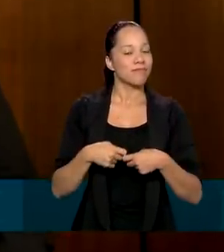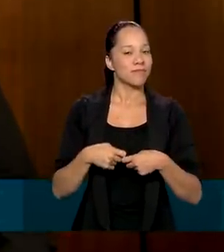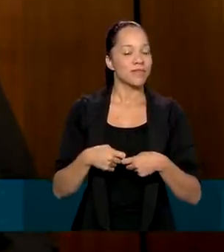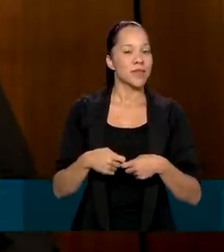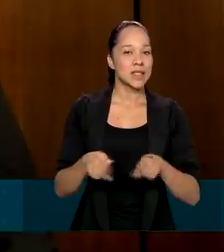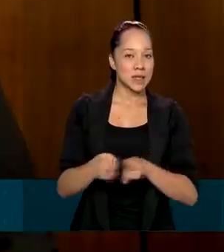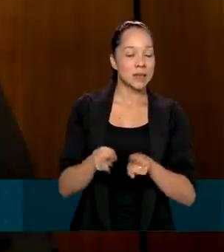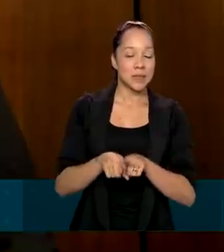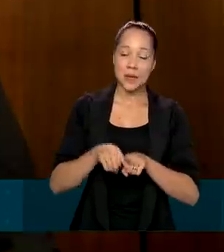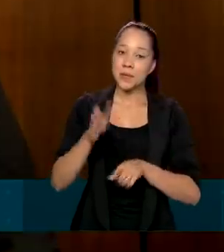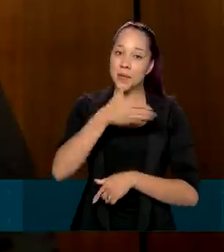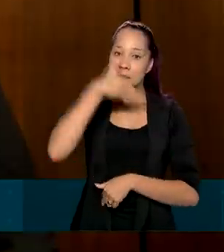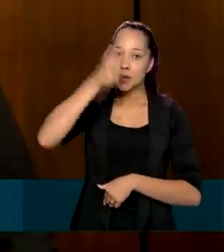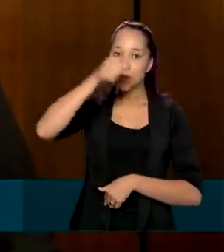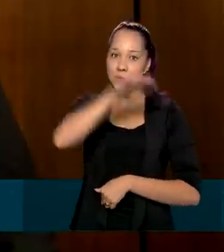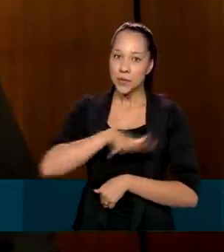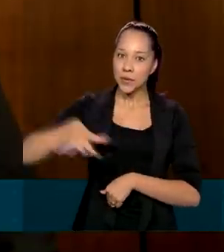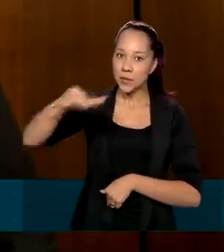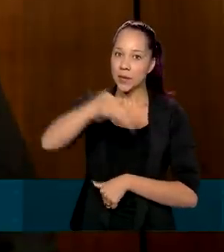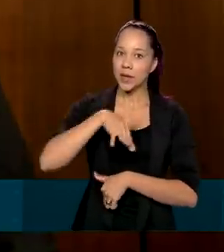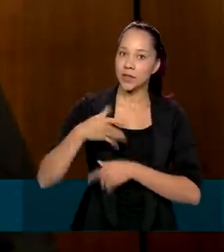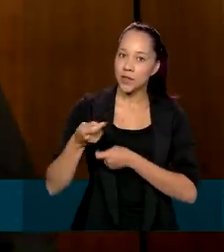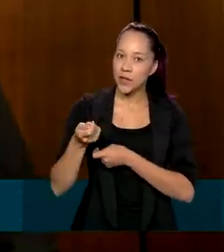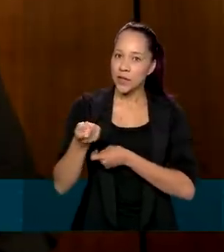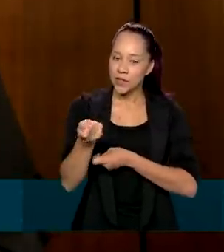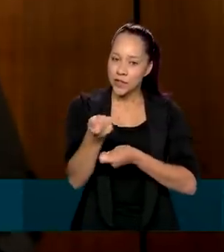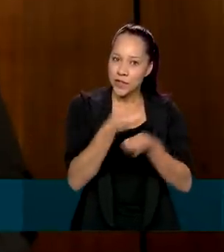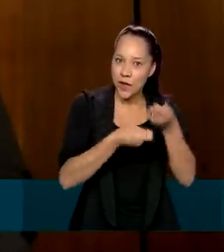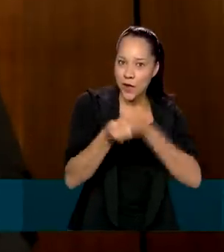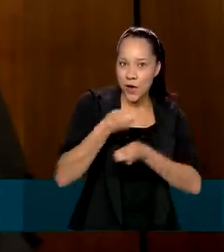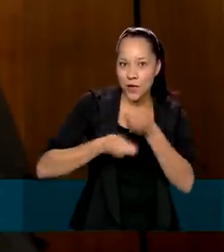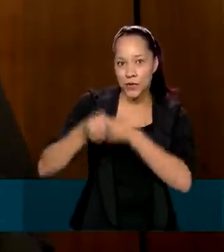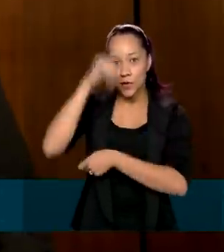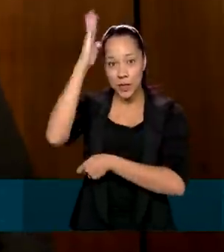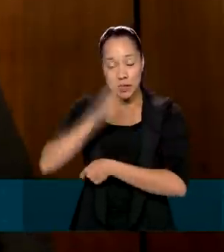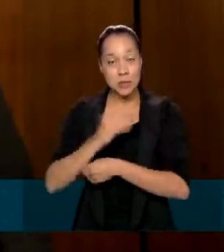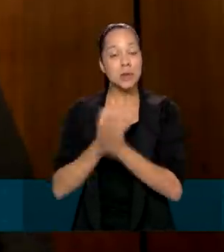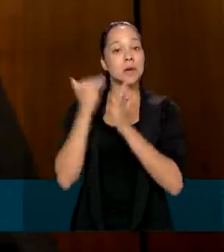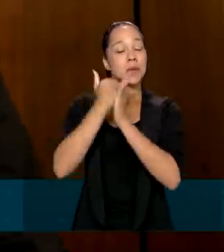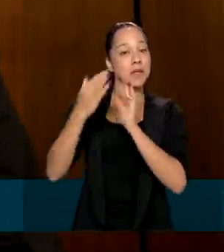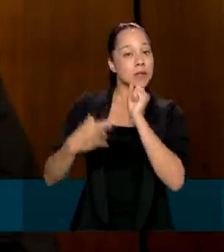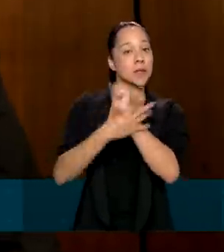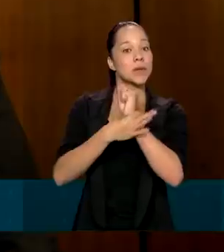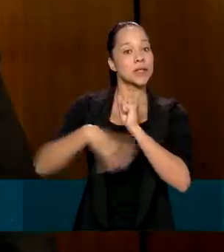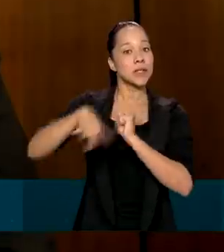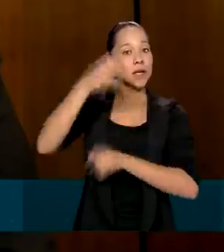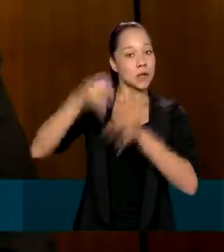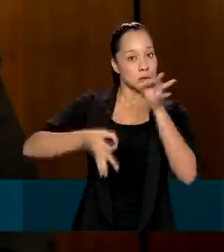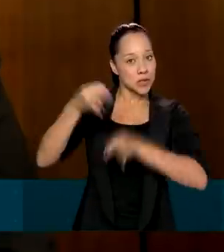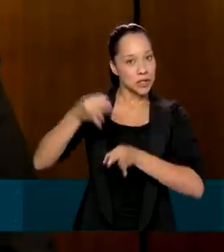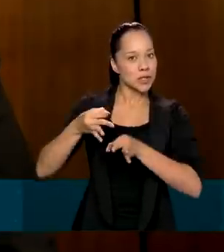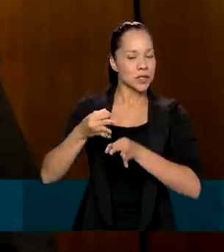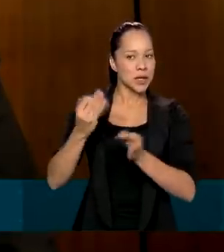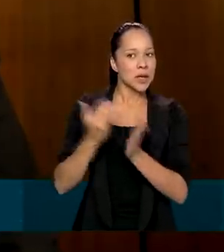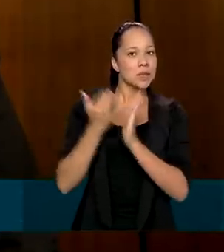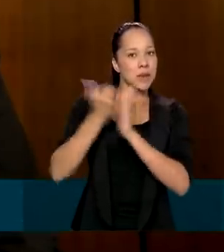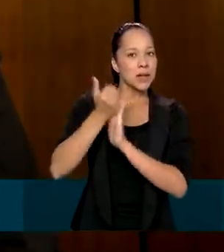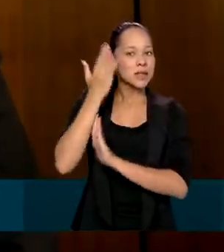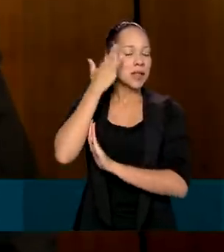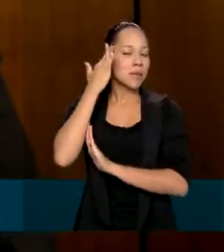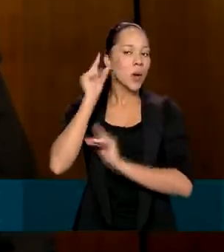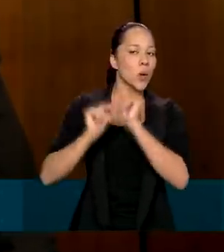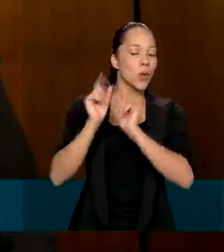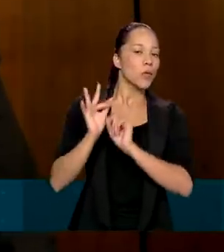permitido a melhoria do ambiente de negócios em nosso país, maior segurança jurídica, mais previsibilidade